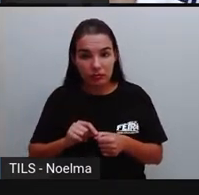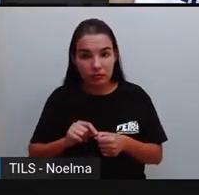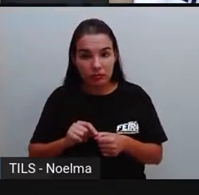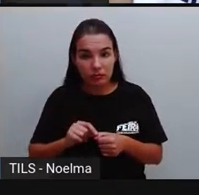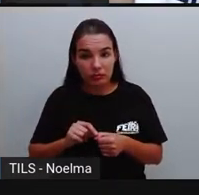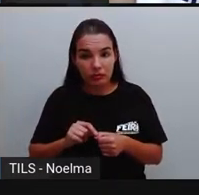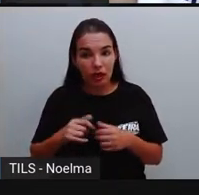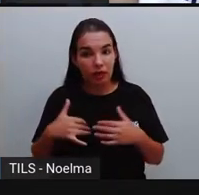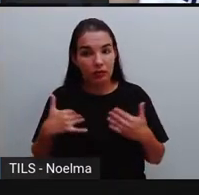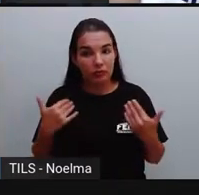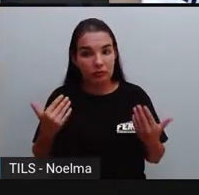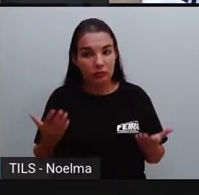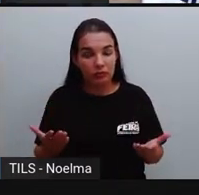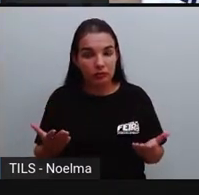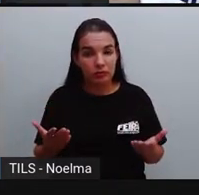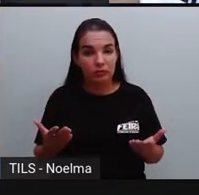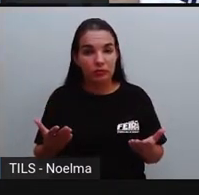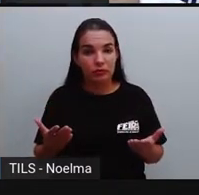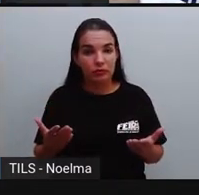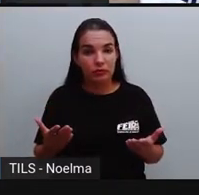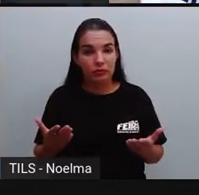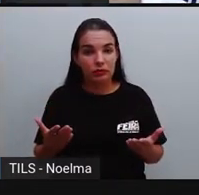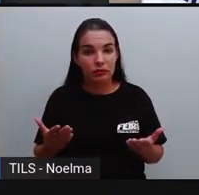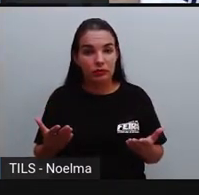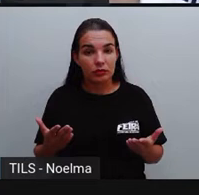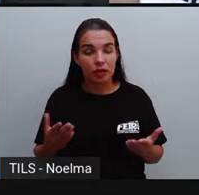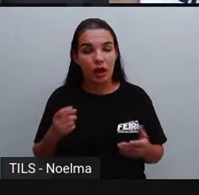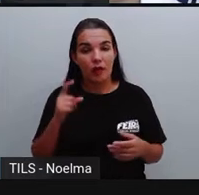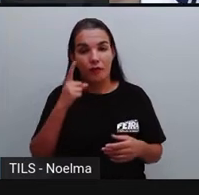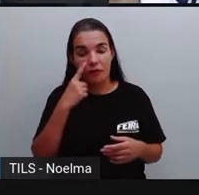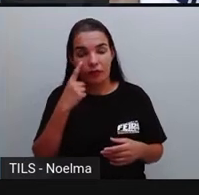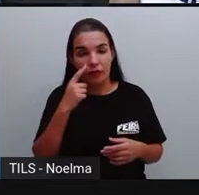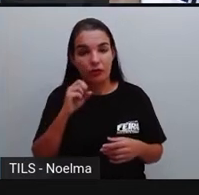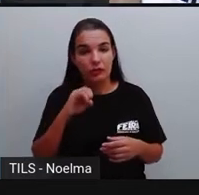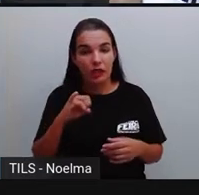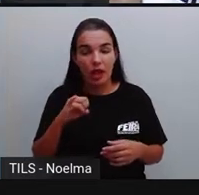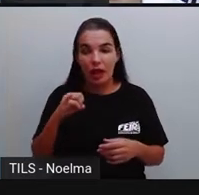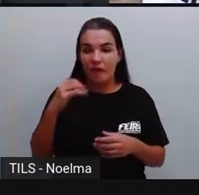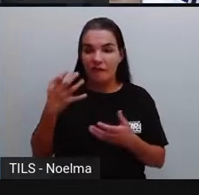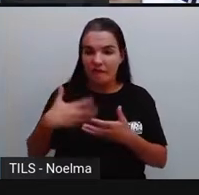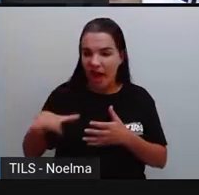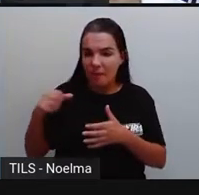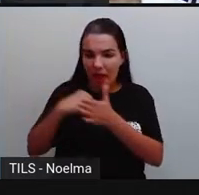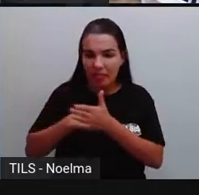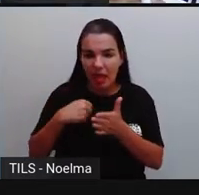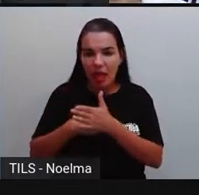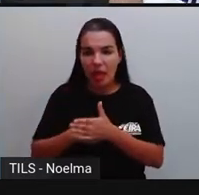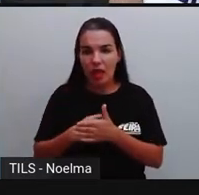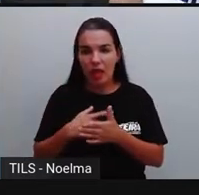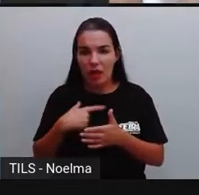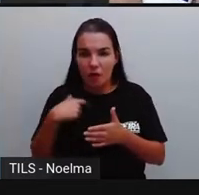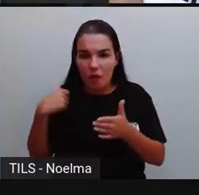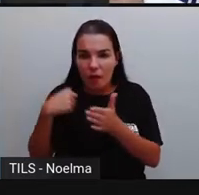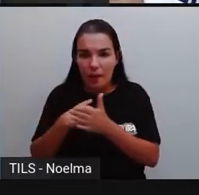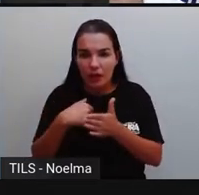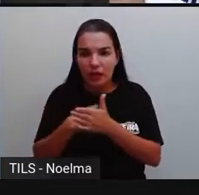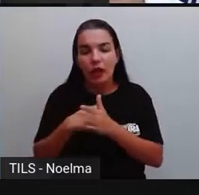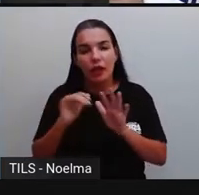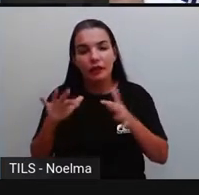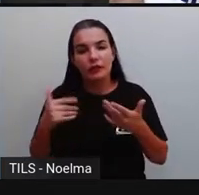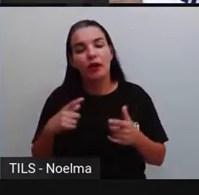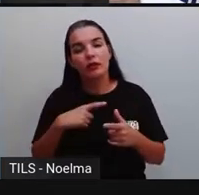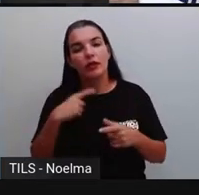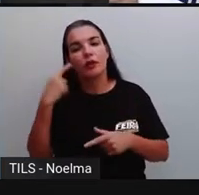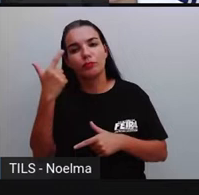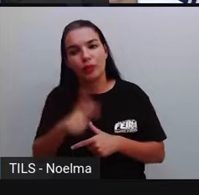batendo naquele coleguinha menor, tá? Ou ameaça que vai bater. Então, é algo que sempre está